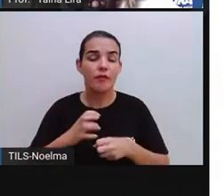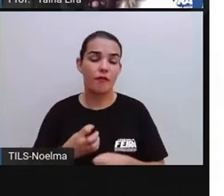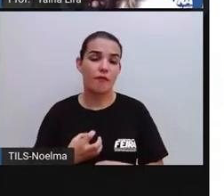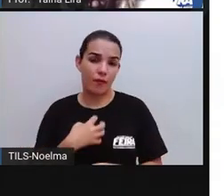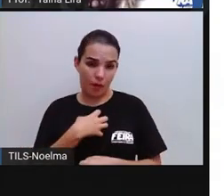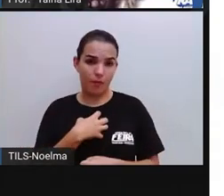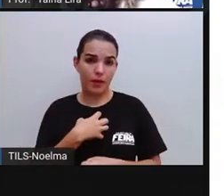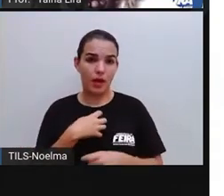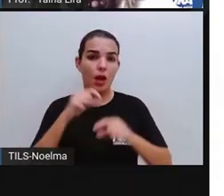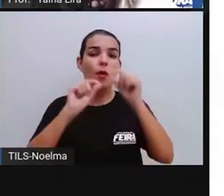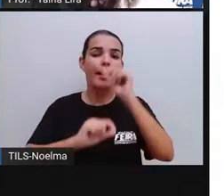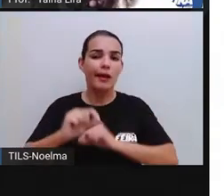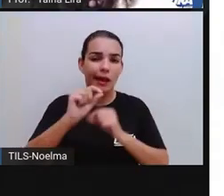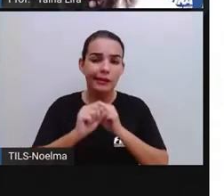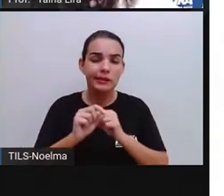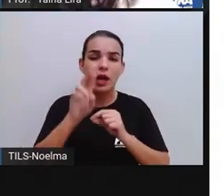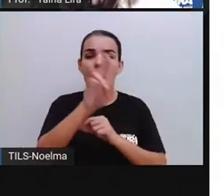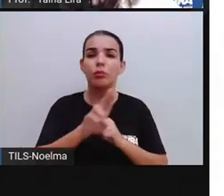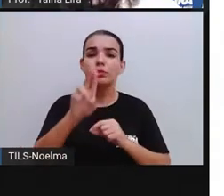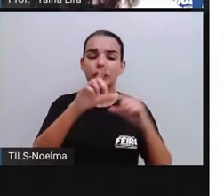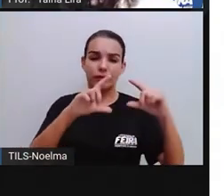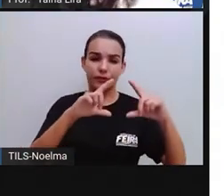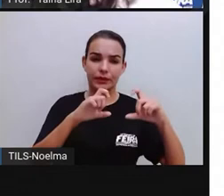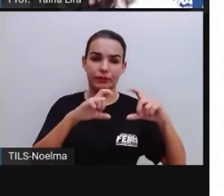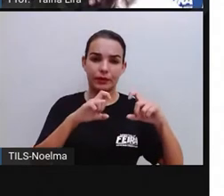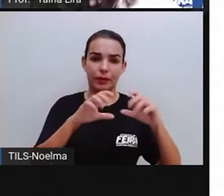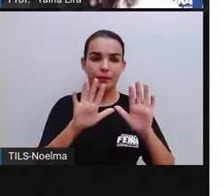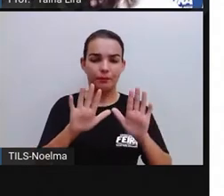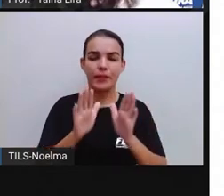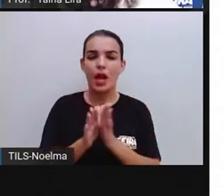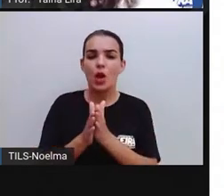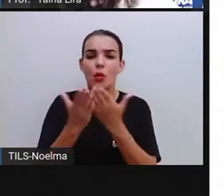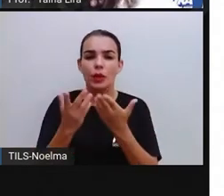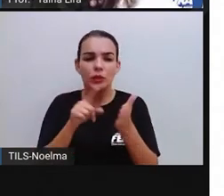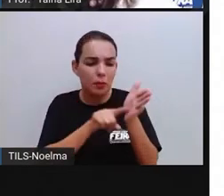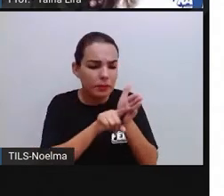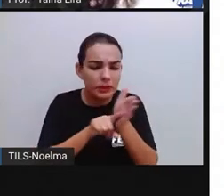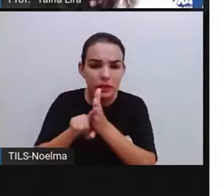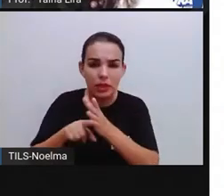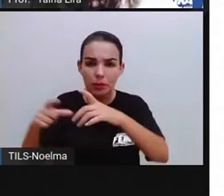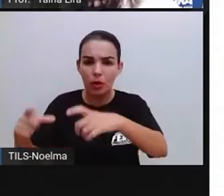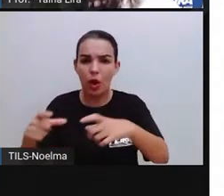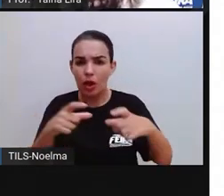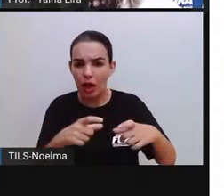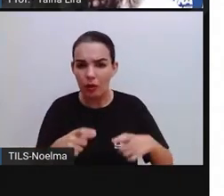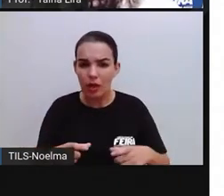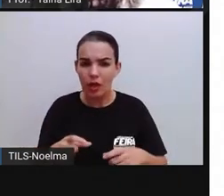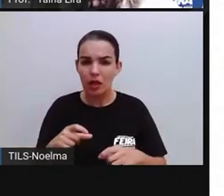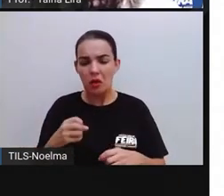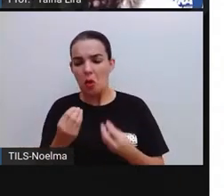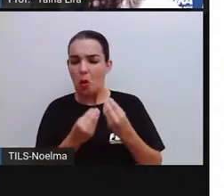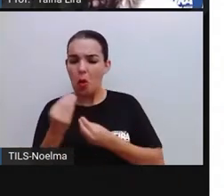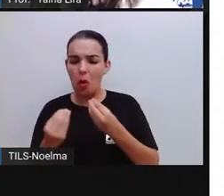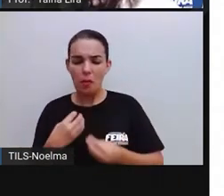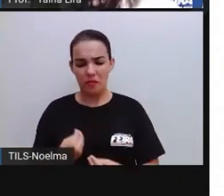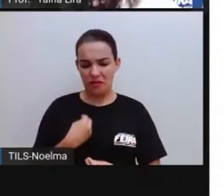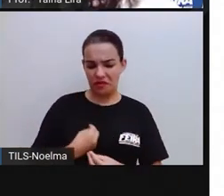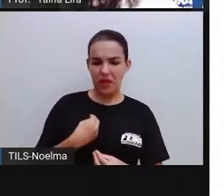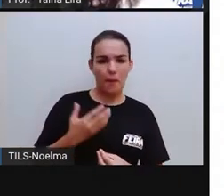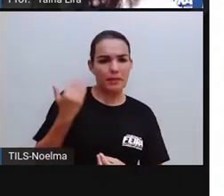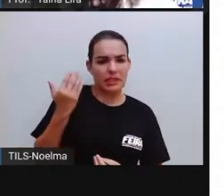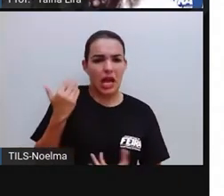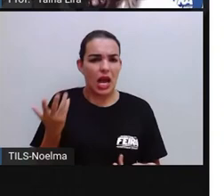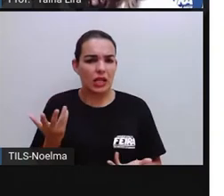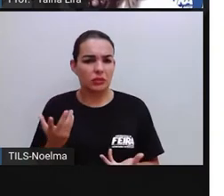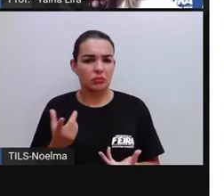Quando investigamos determinado local, modo de vida, etc., através de fotografias, devemos ficar atentos a todos